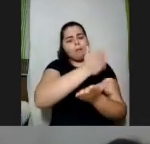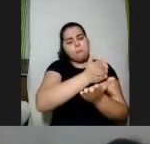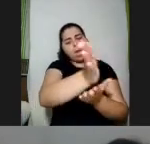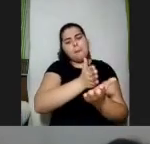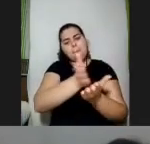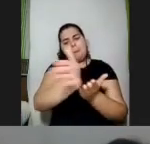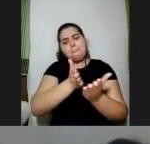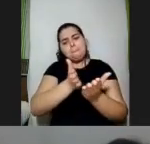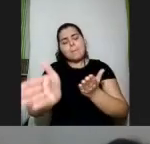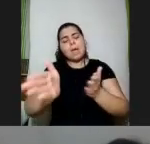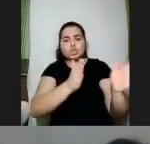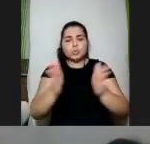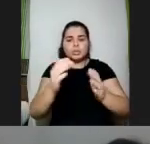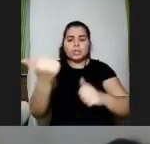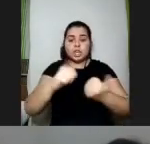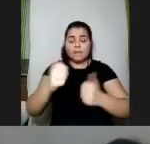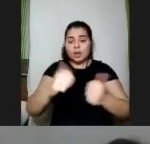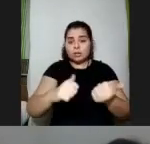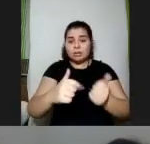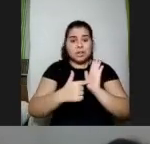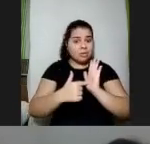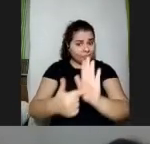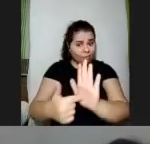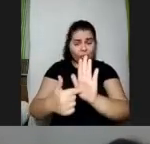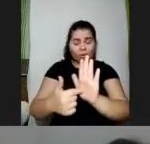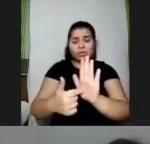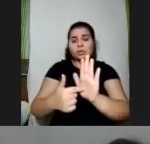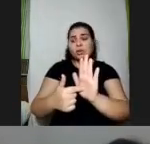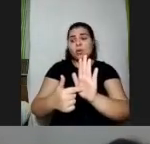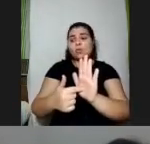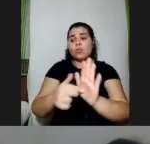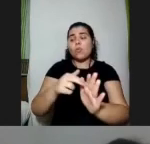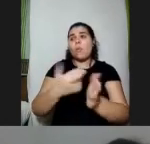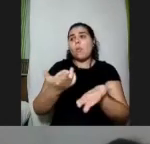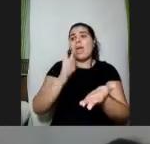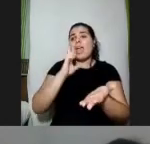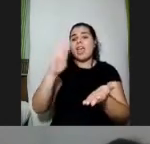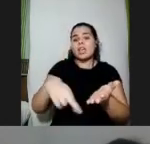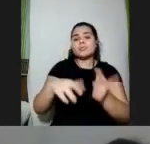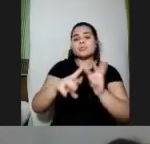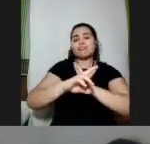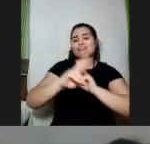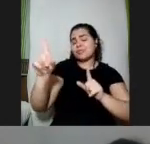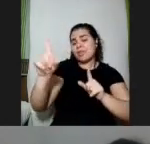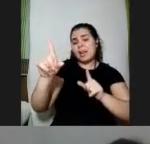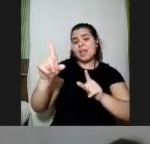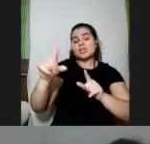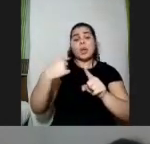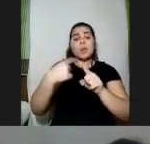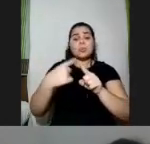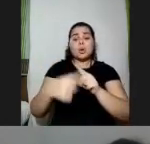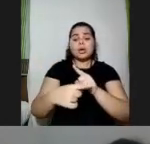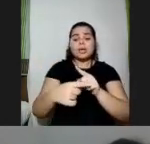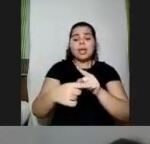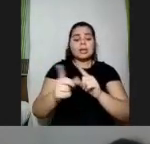processos de avaliação que dizem uma coisa que não é aquela realidade porque a gente utiliza um instrumento que não nos permite medir